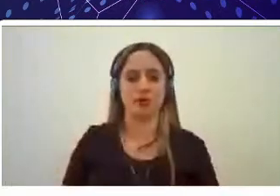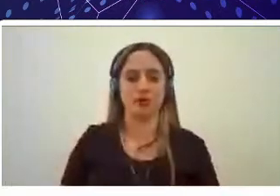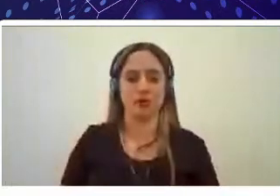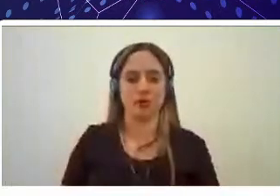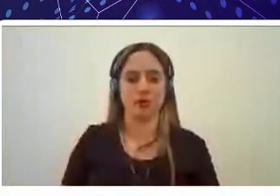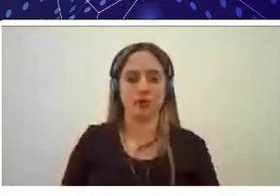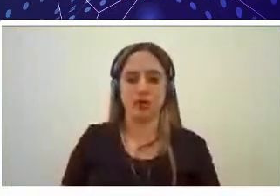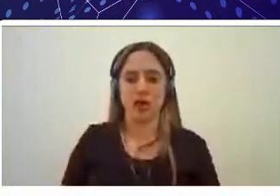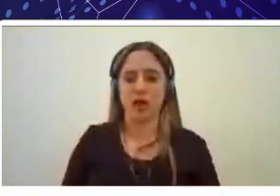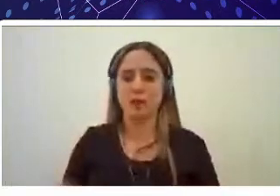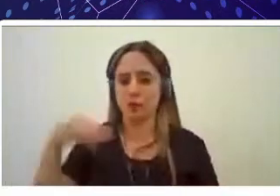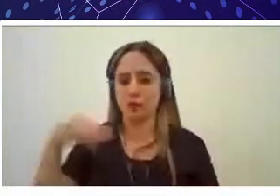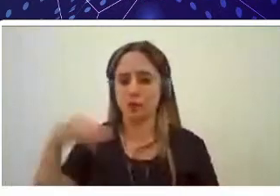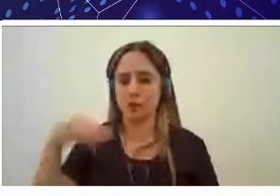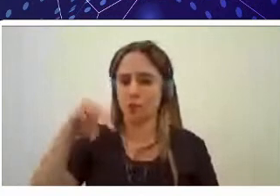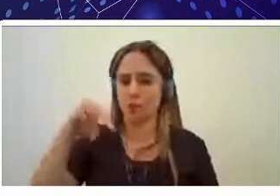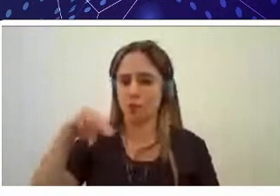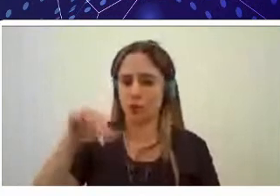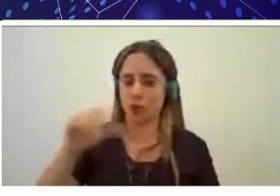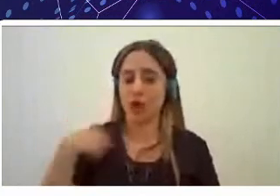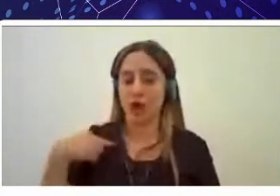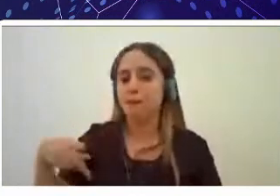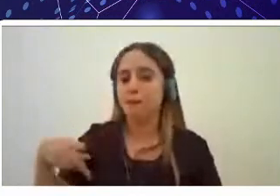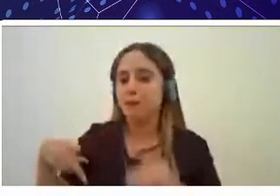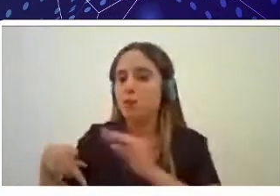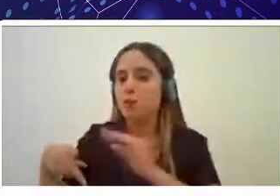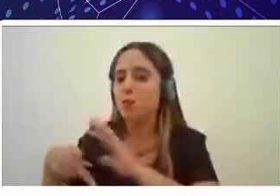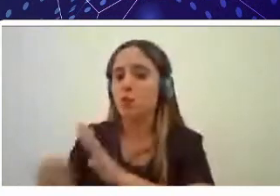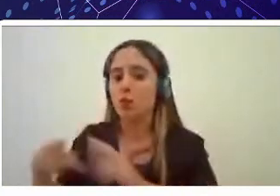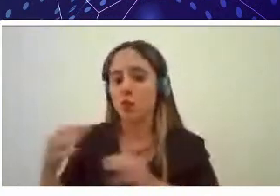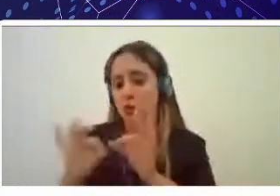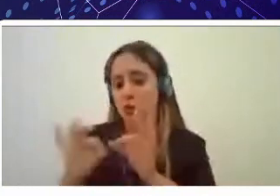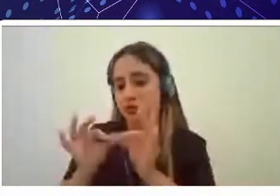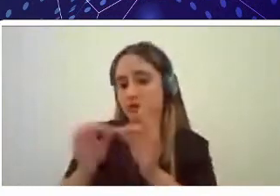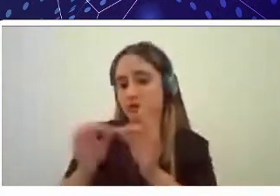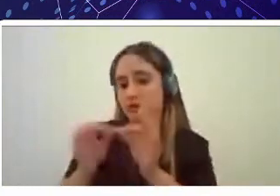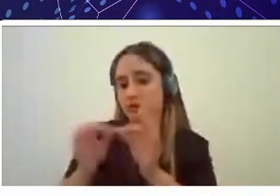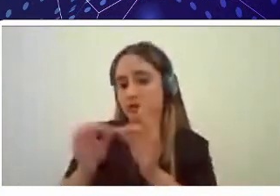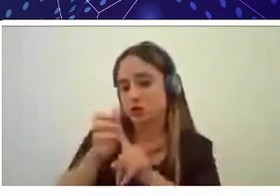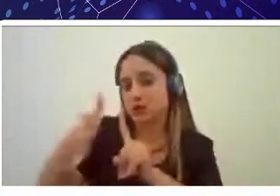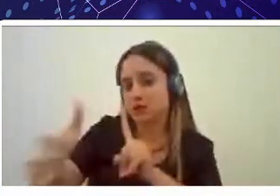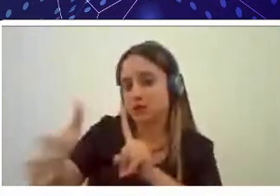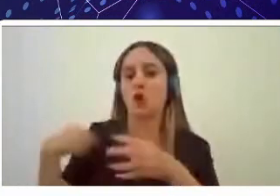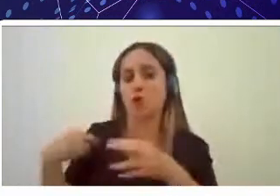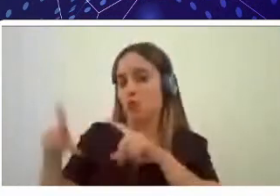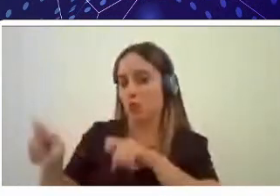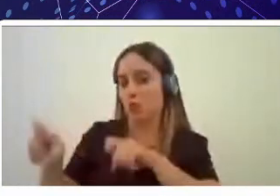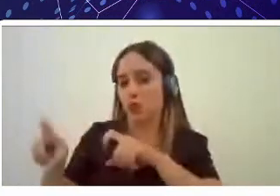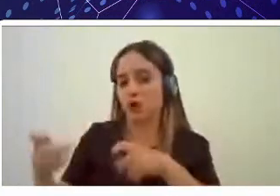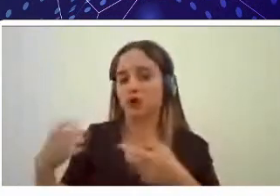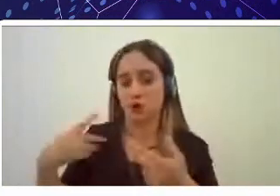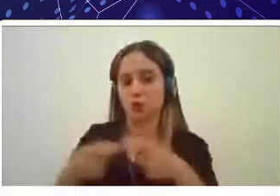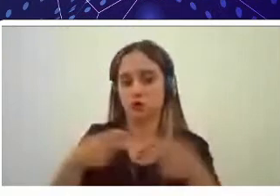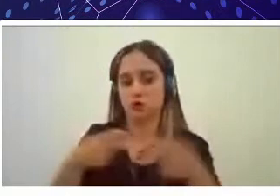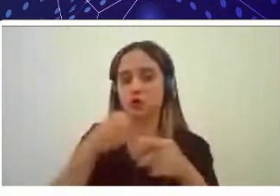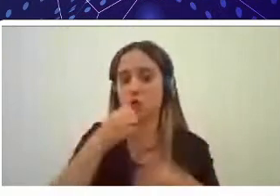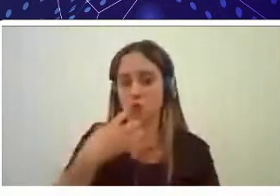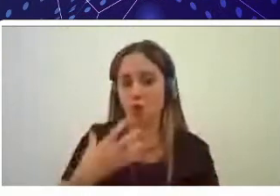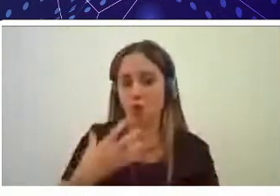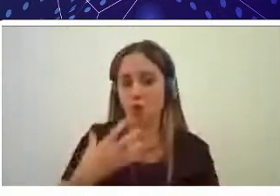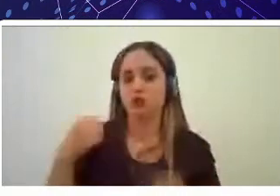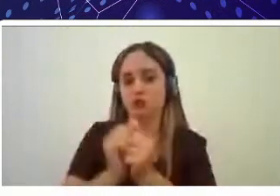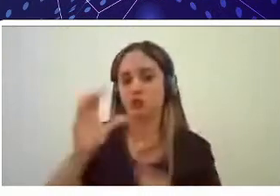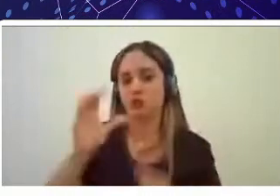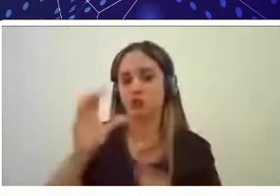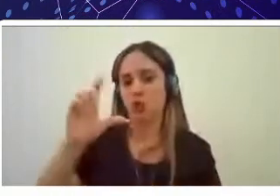na área de extensão rural ela inclusive tem um projeto muito legal até com o professor Clodoaldo para trabalhar trabalhar com os